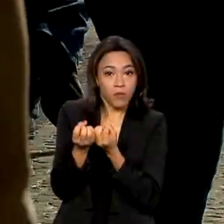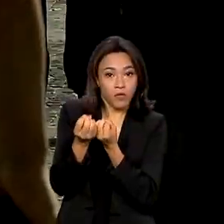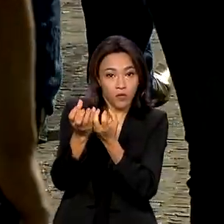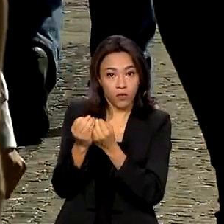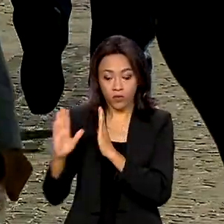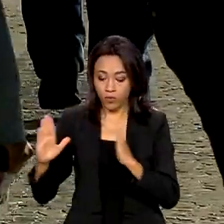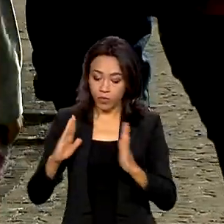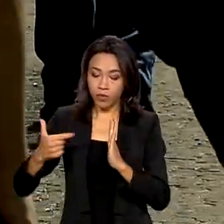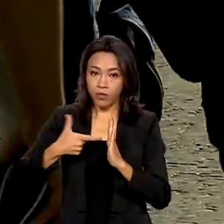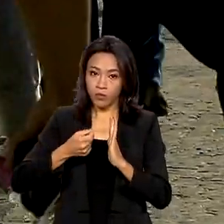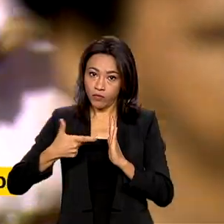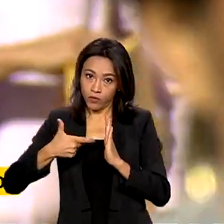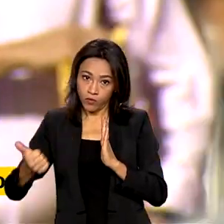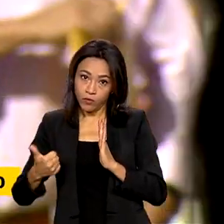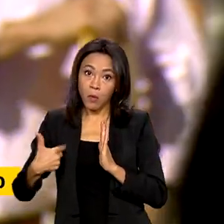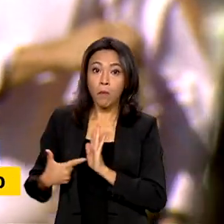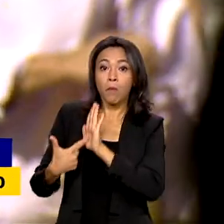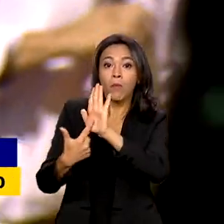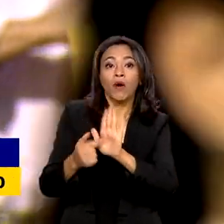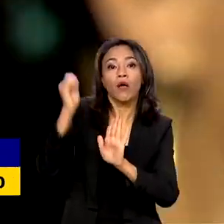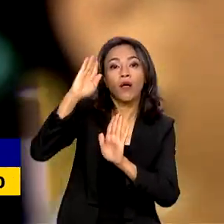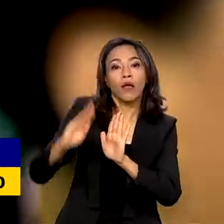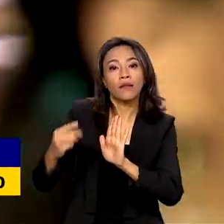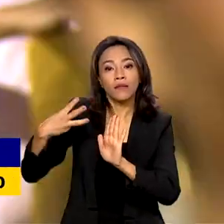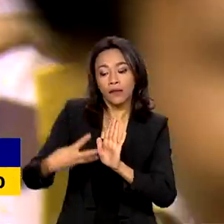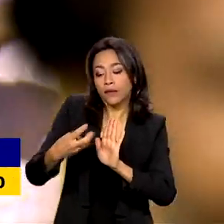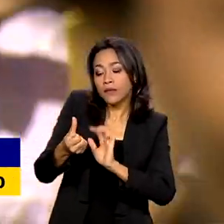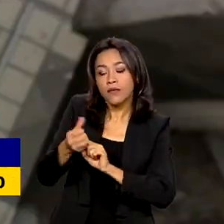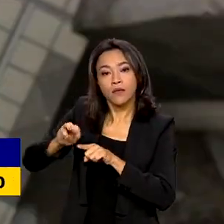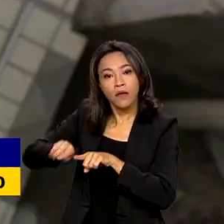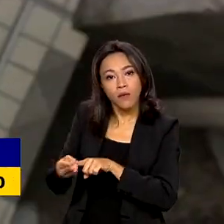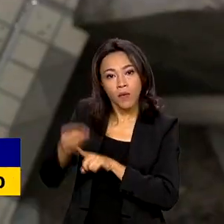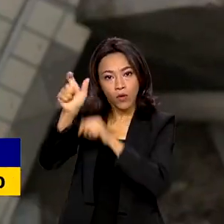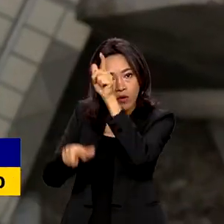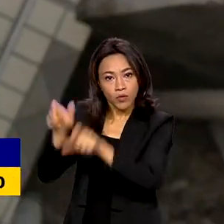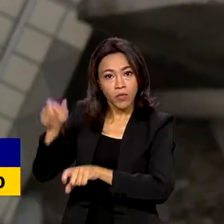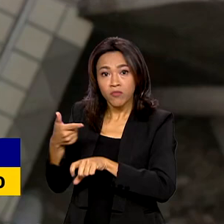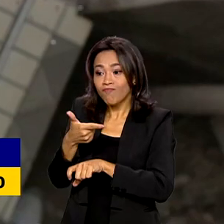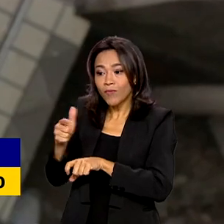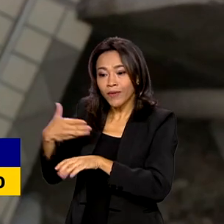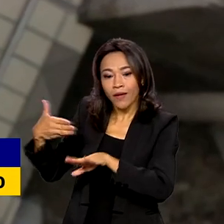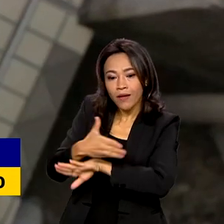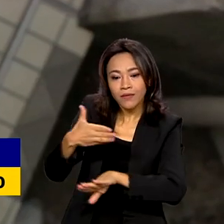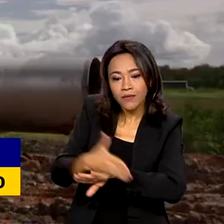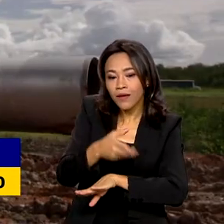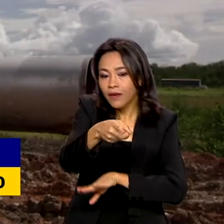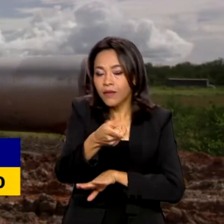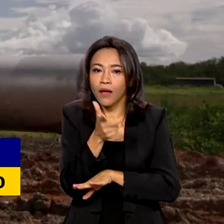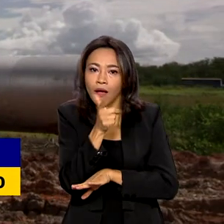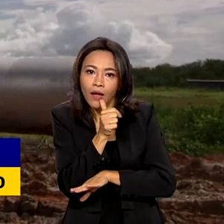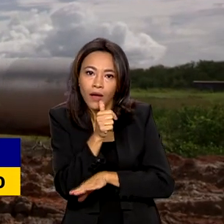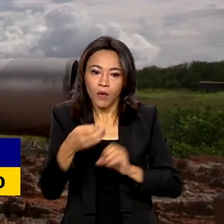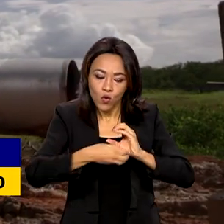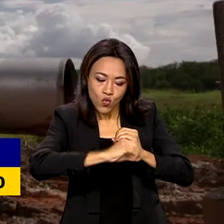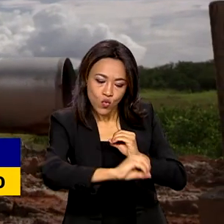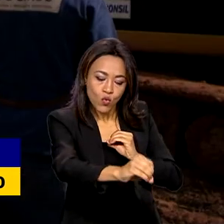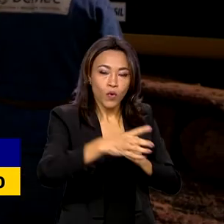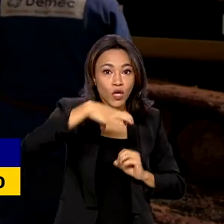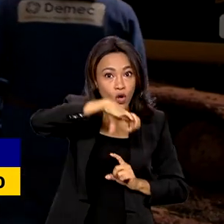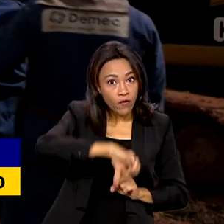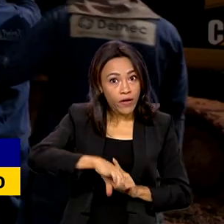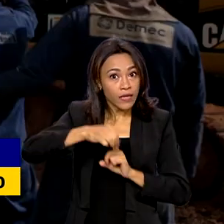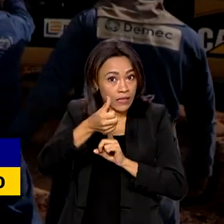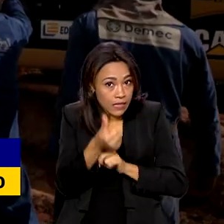mostram que no Brasil, 36 milhões de pessoas não têm acesso à rede de água e 96 milhões